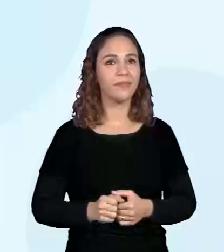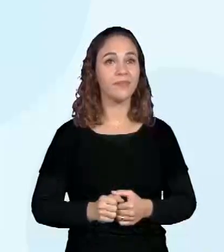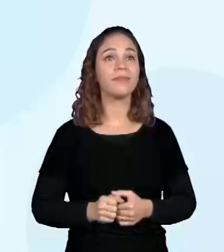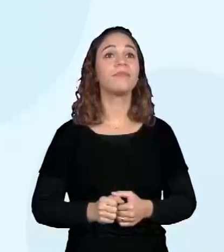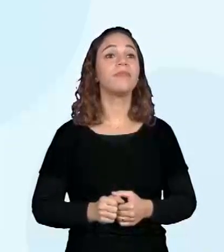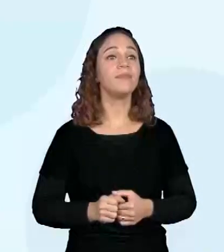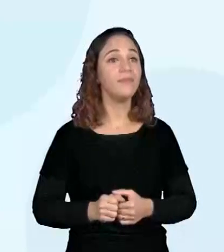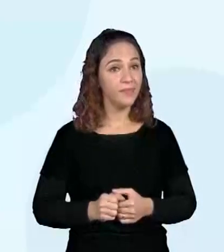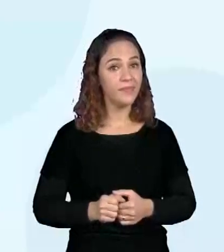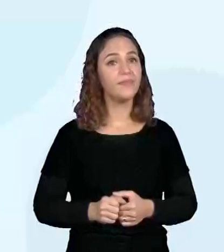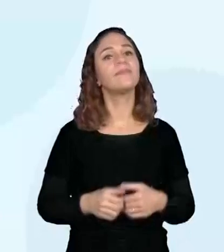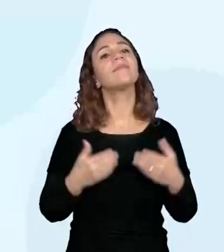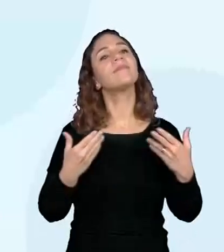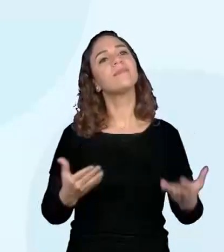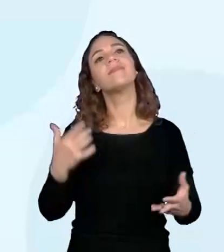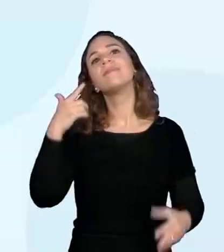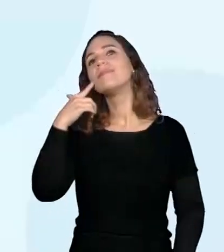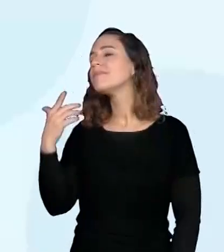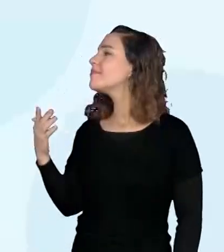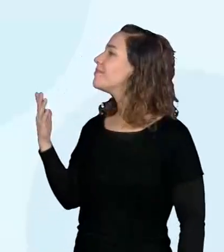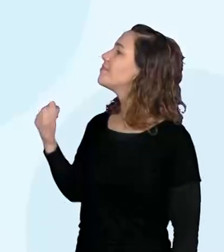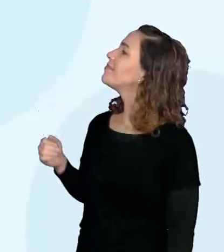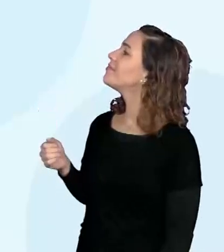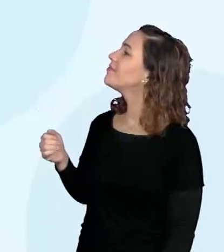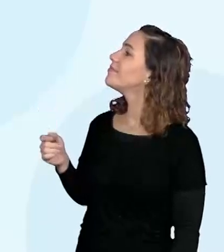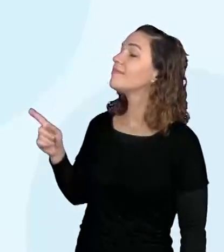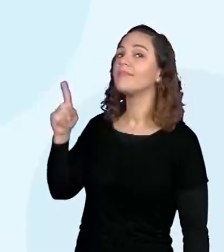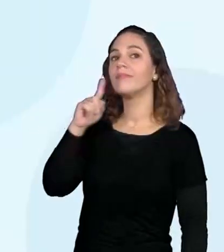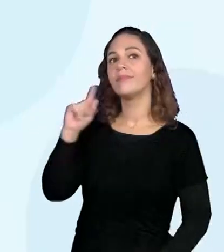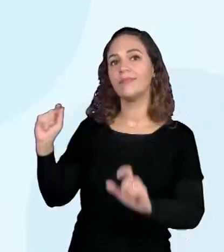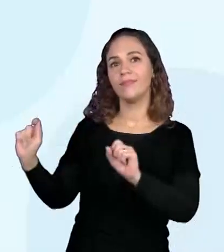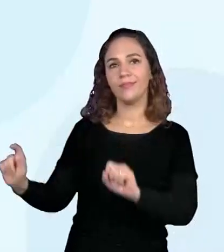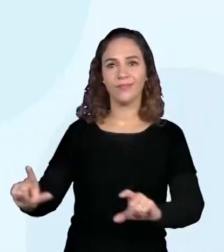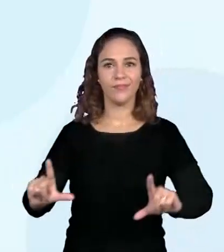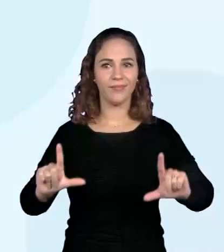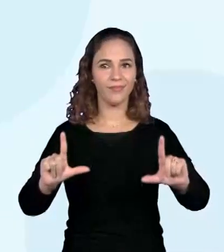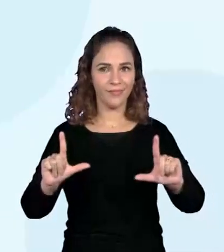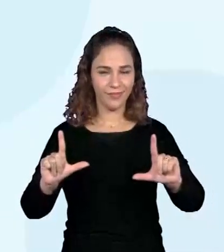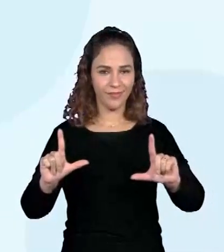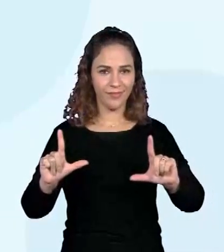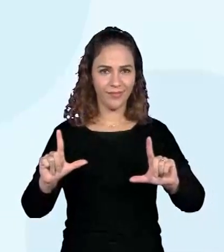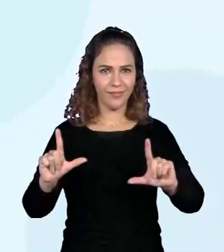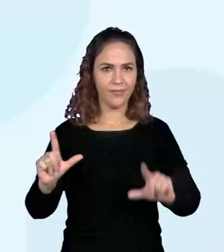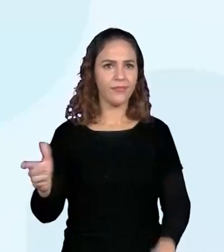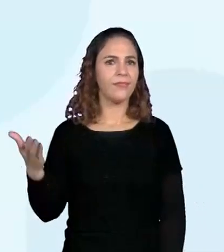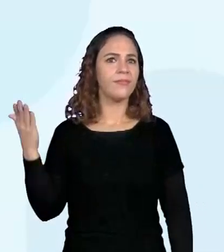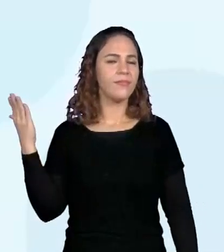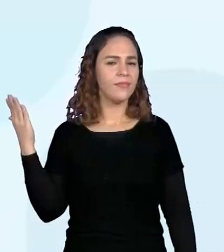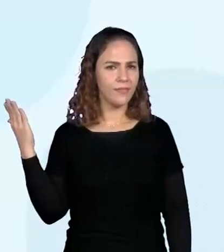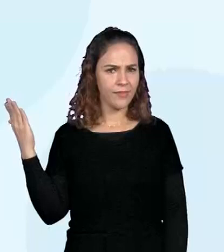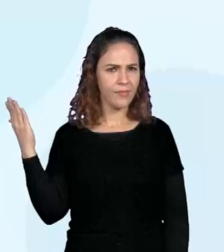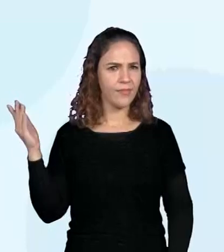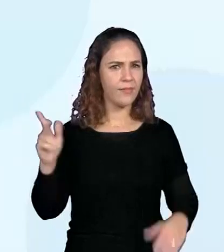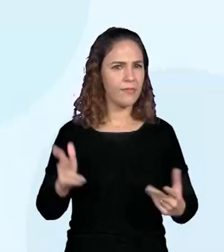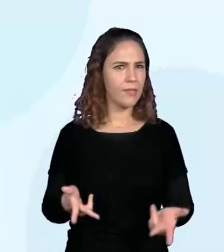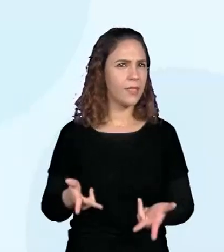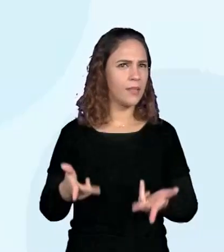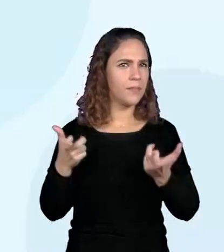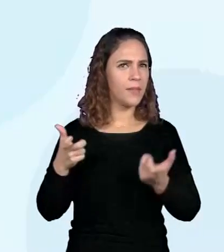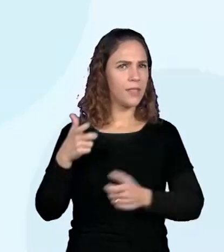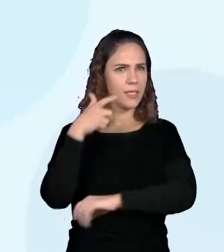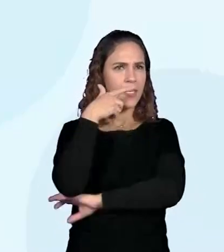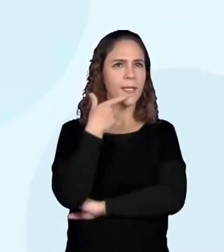Muito bem, aqui nós temos uma imagem, onde a gente consegue perceber aí